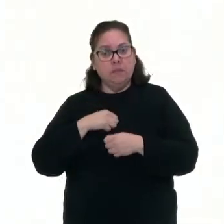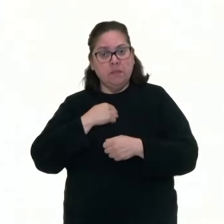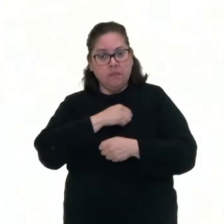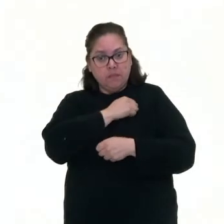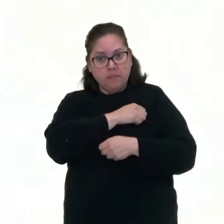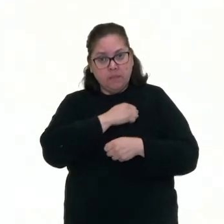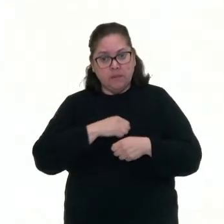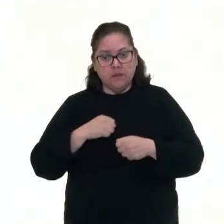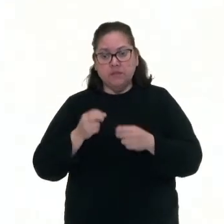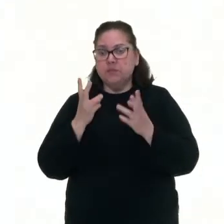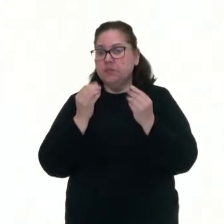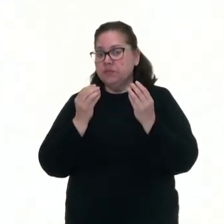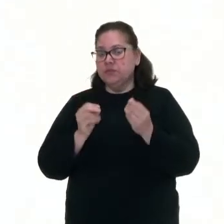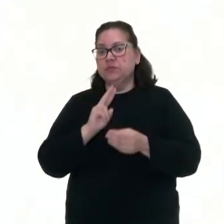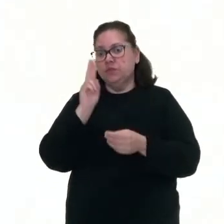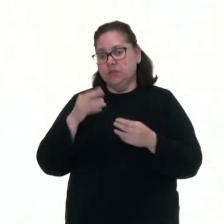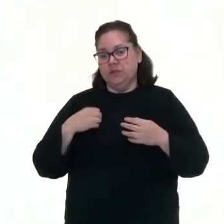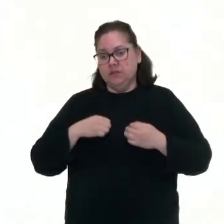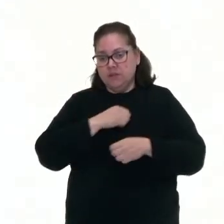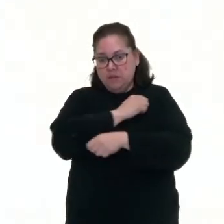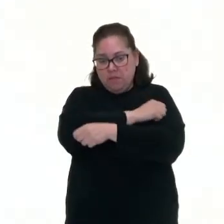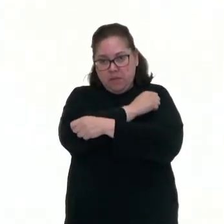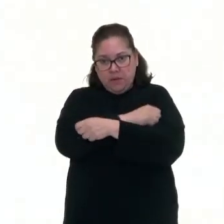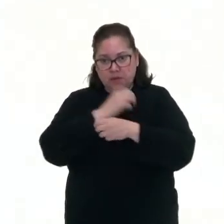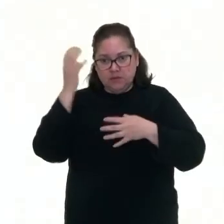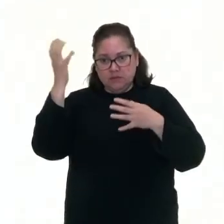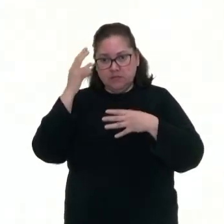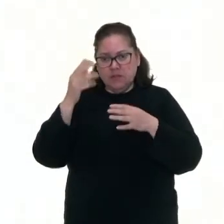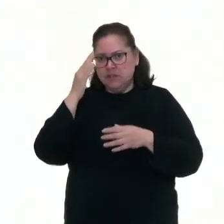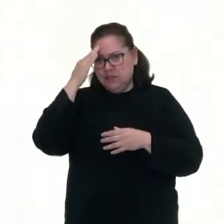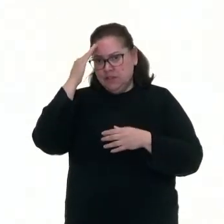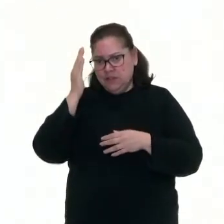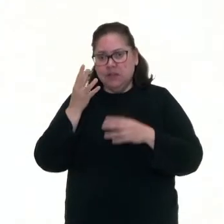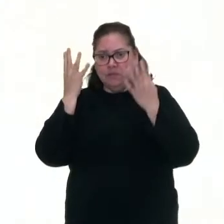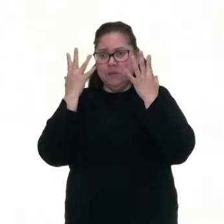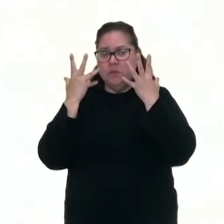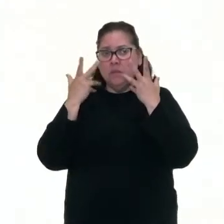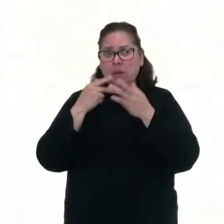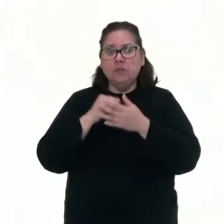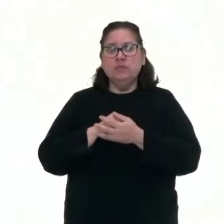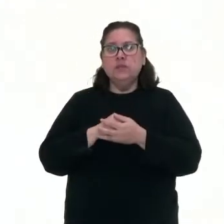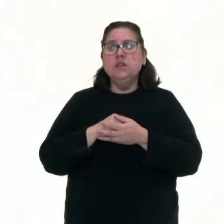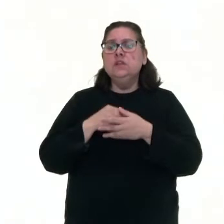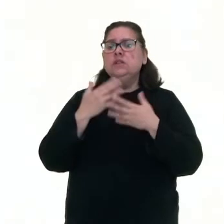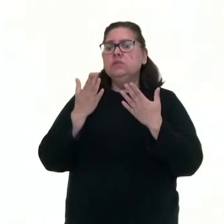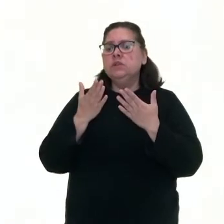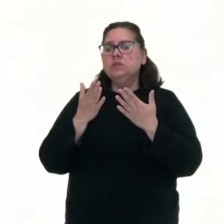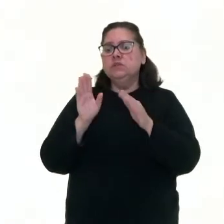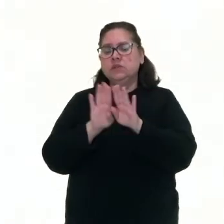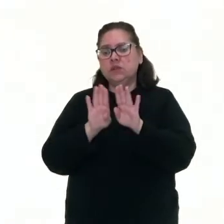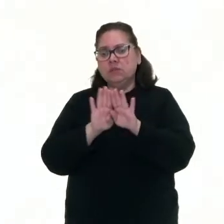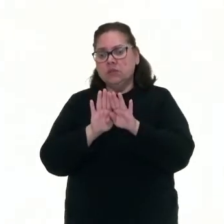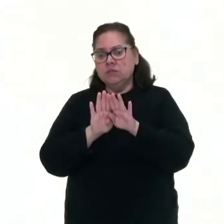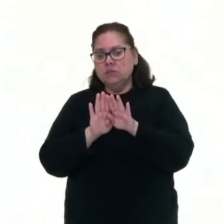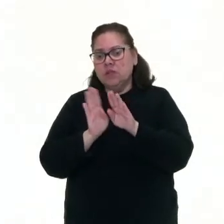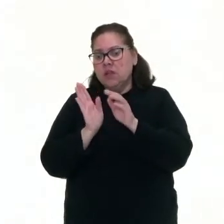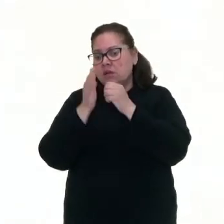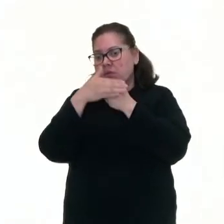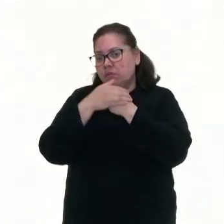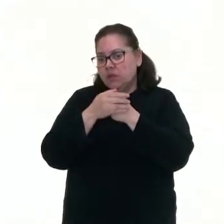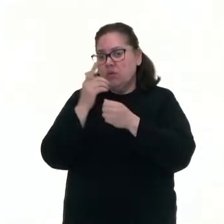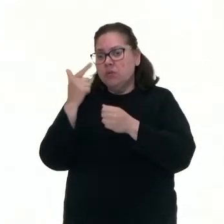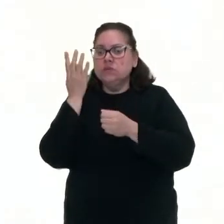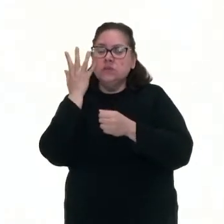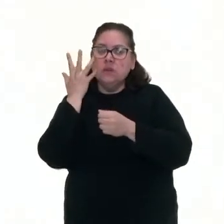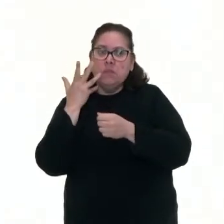Eles eram muito usados como esponja de banho, né? Antes de se entender que ele era um animal, né? Mas eles também servem de abrigo para outros